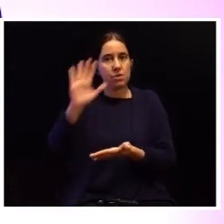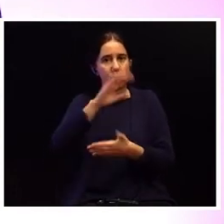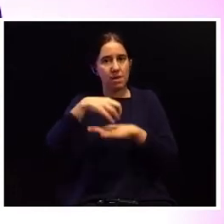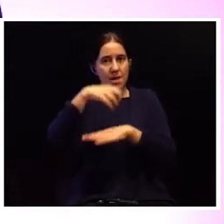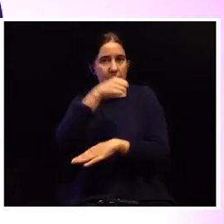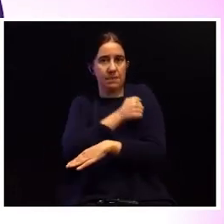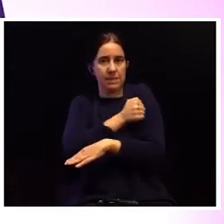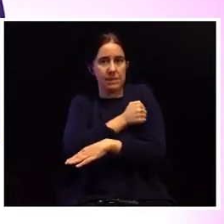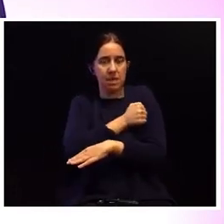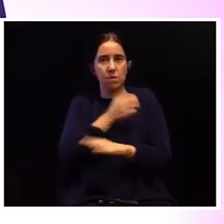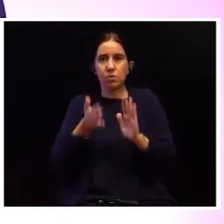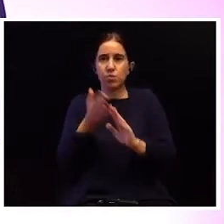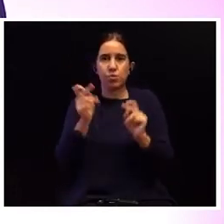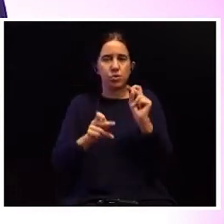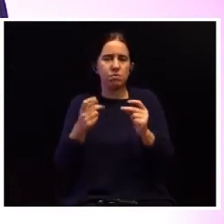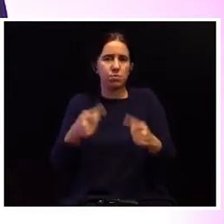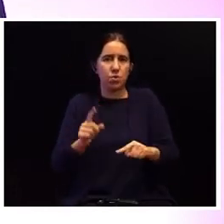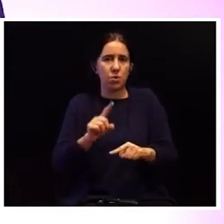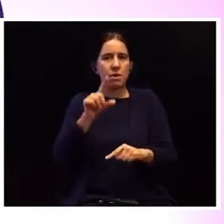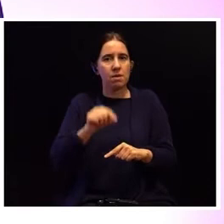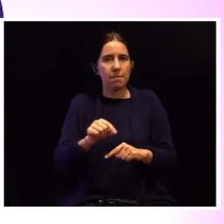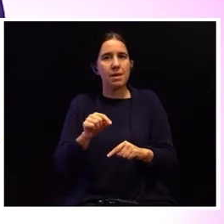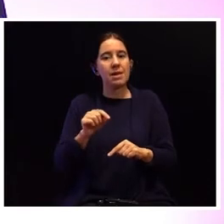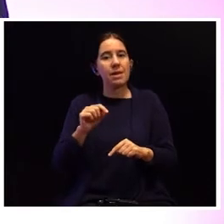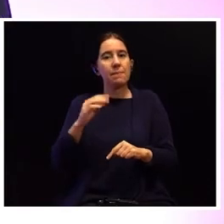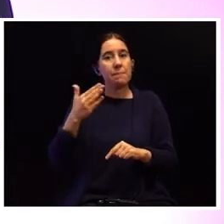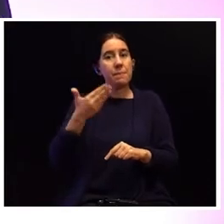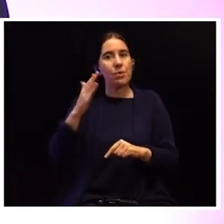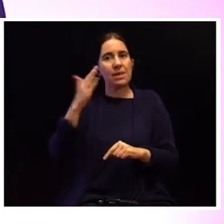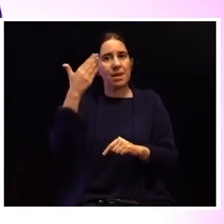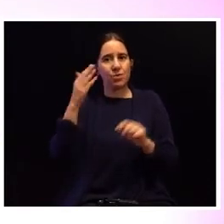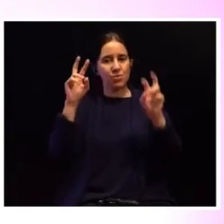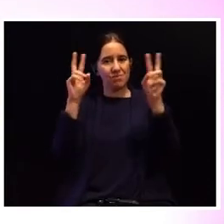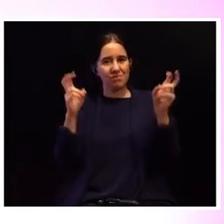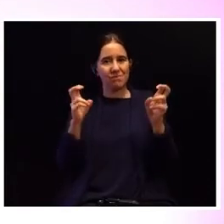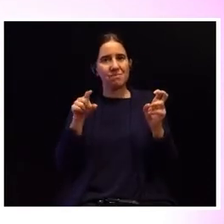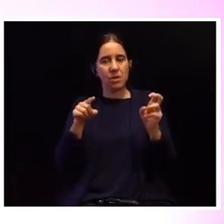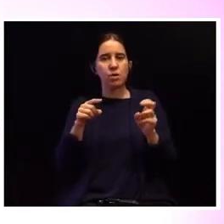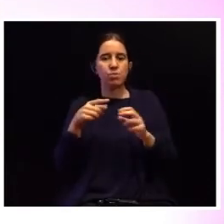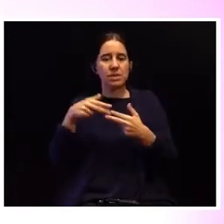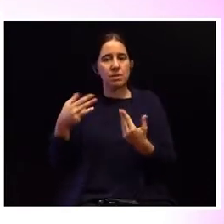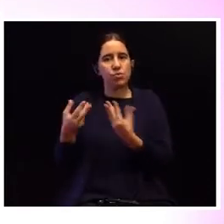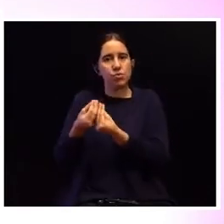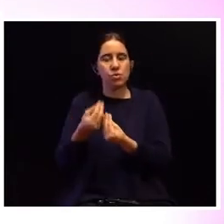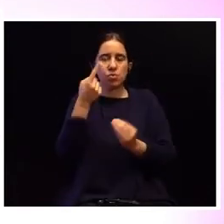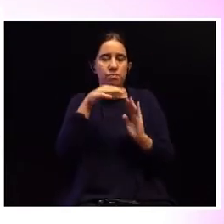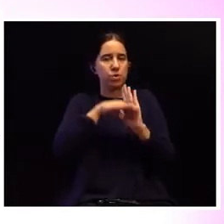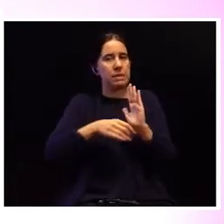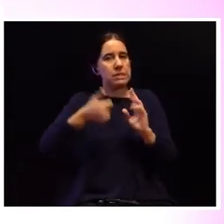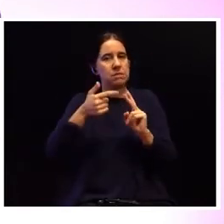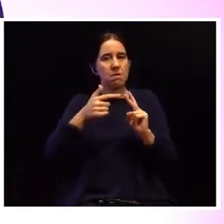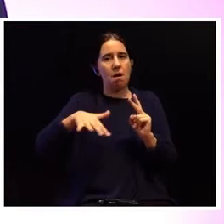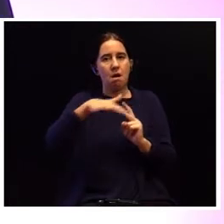Habitação Urgente, mas não só, também no quadro do primeiro direito com os municípios. E um programa decisivo nesta área, que é